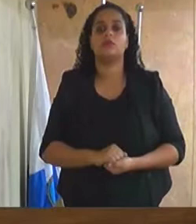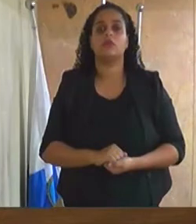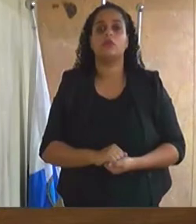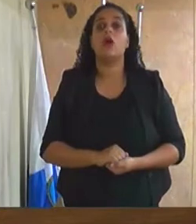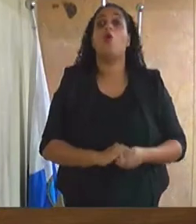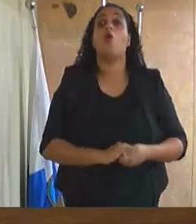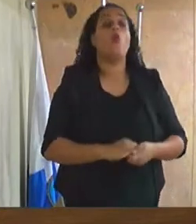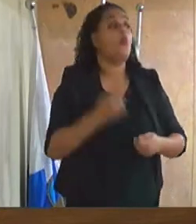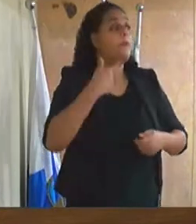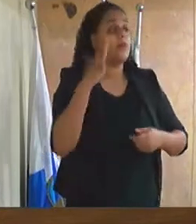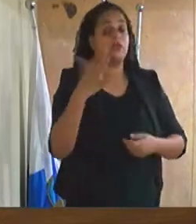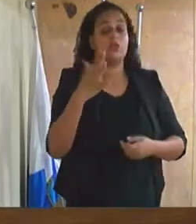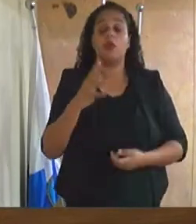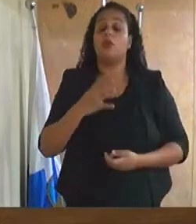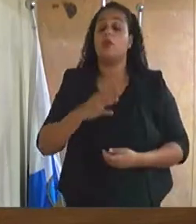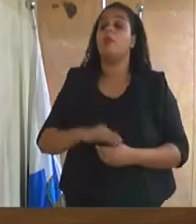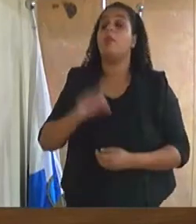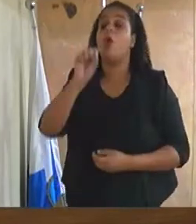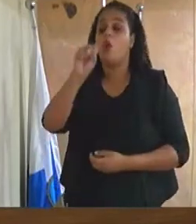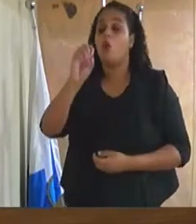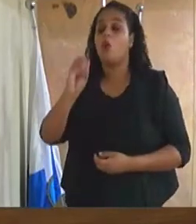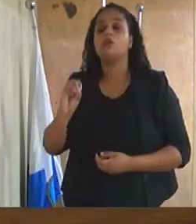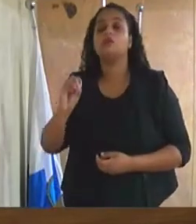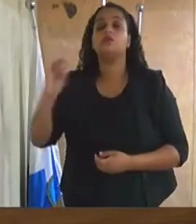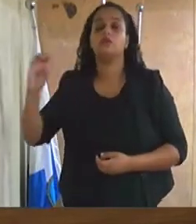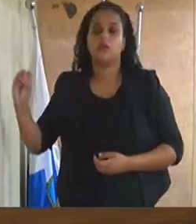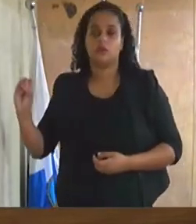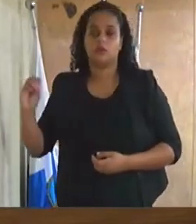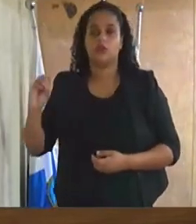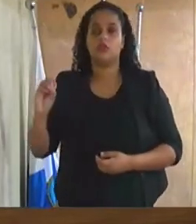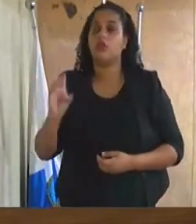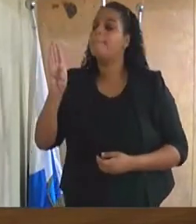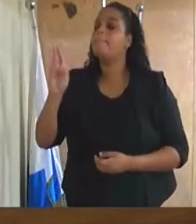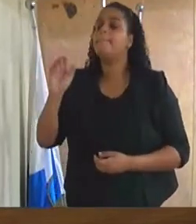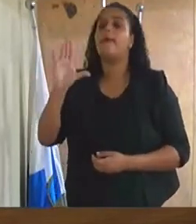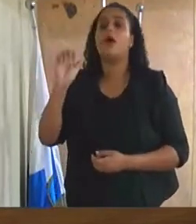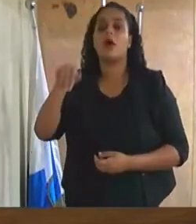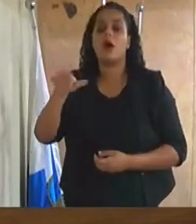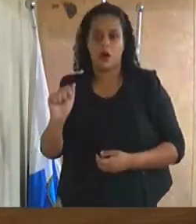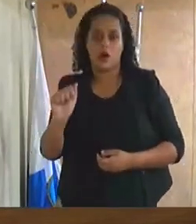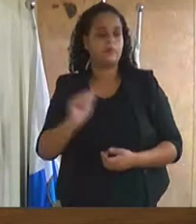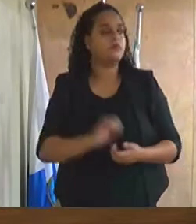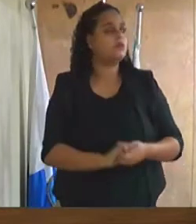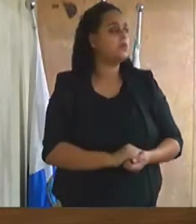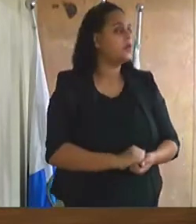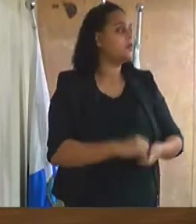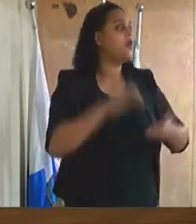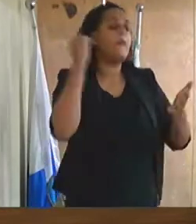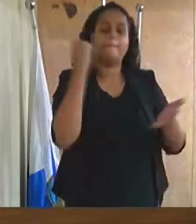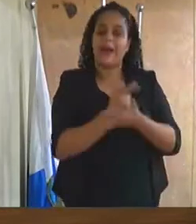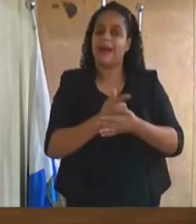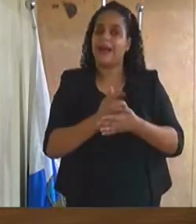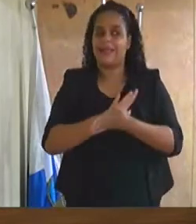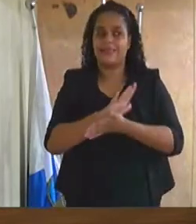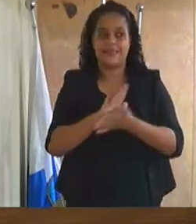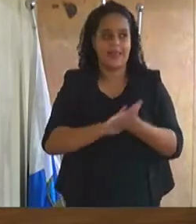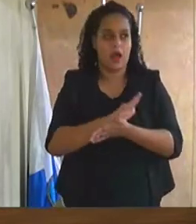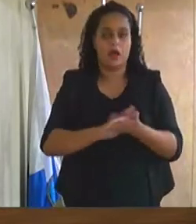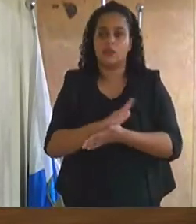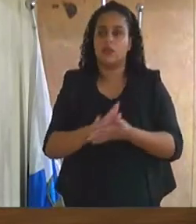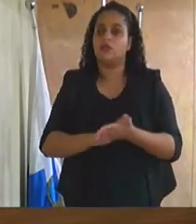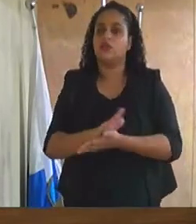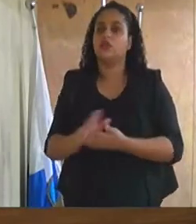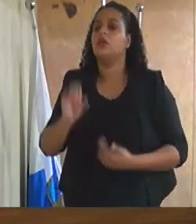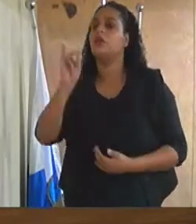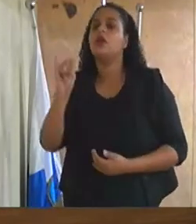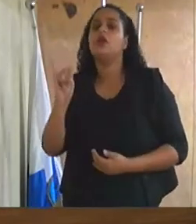bancas. bancas essas que estão ali sem pagar nenhum imposto. E todos